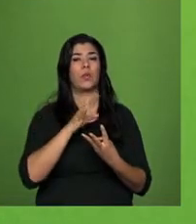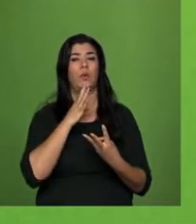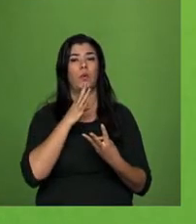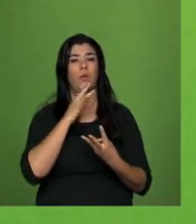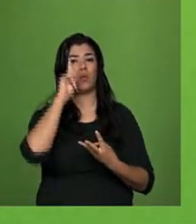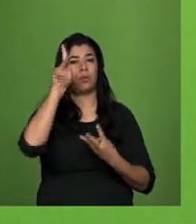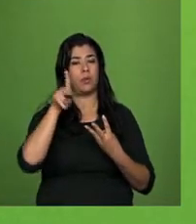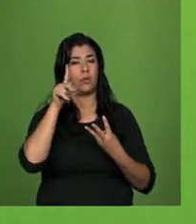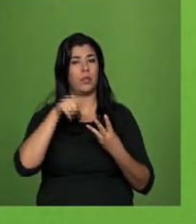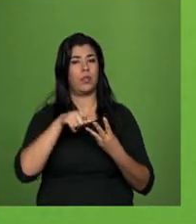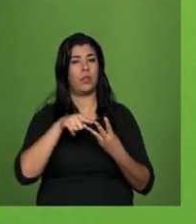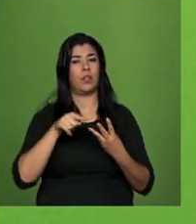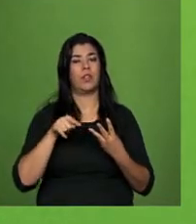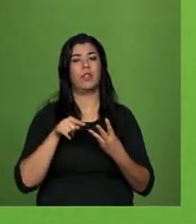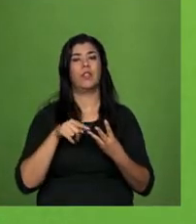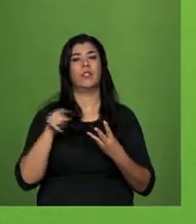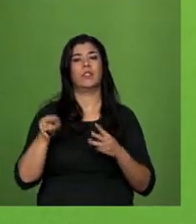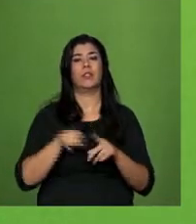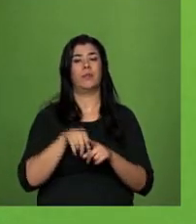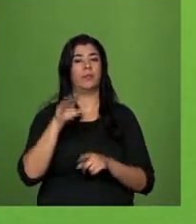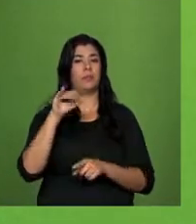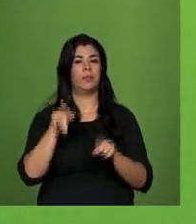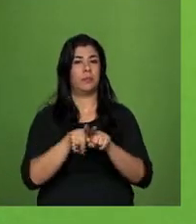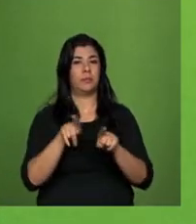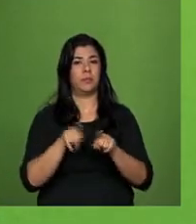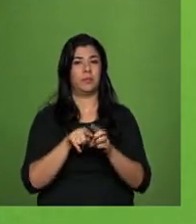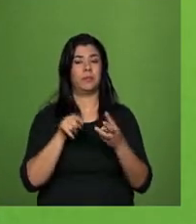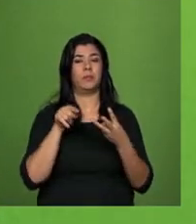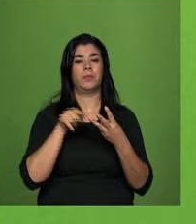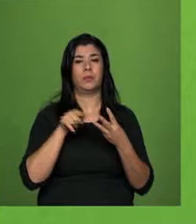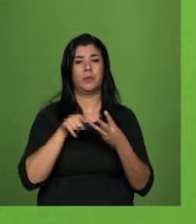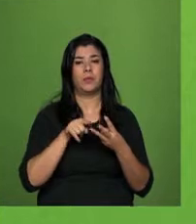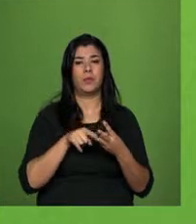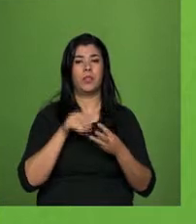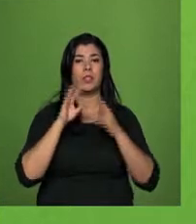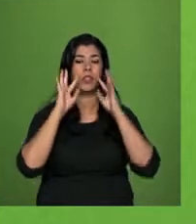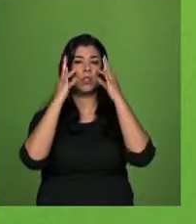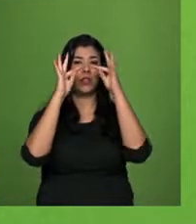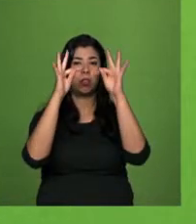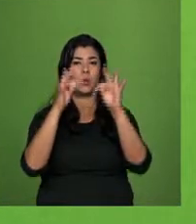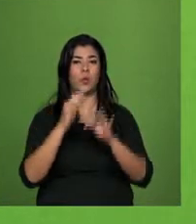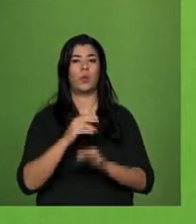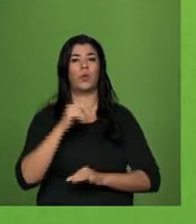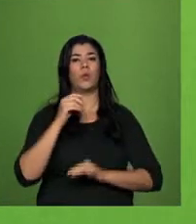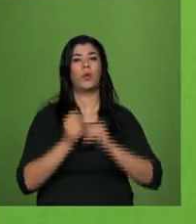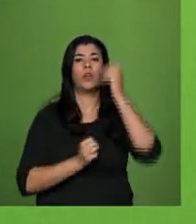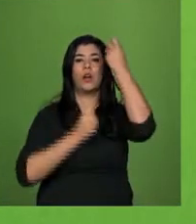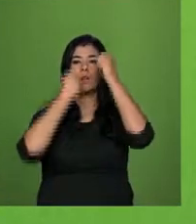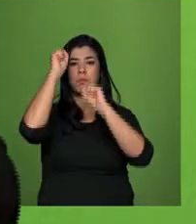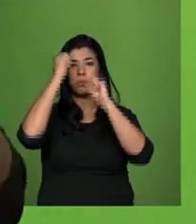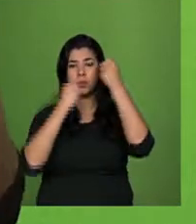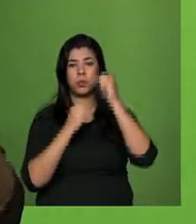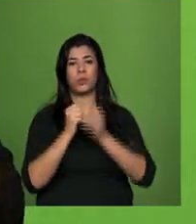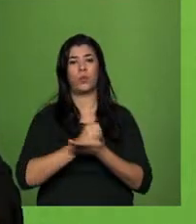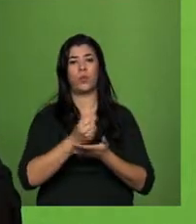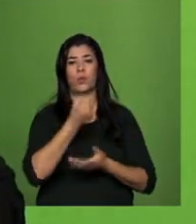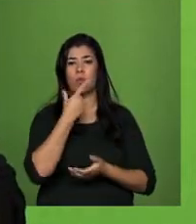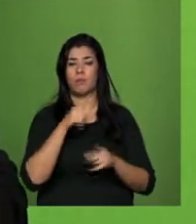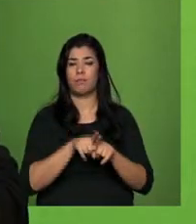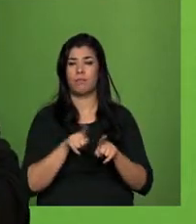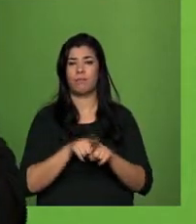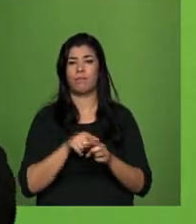os chamados produtos oriundos do acesso ao patrimônio genérico no Brasil. Essa é outra distinção